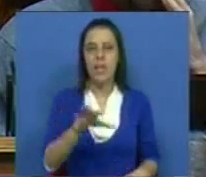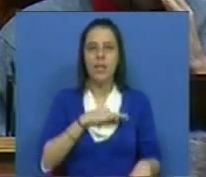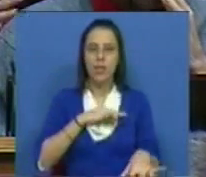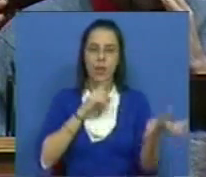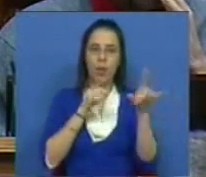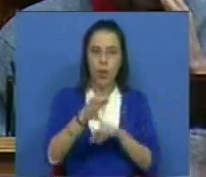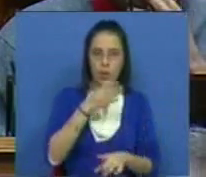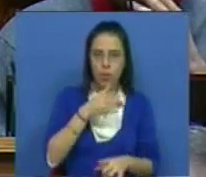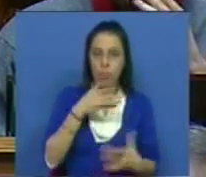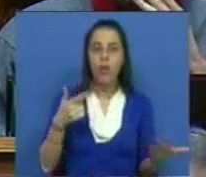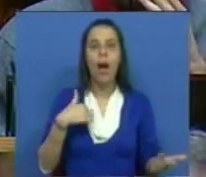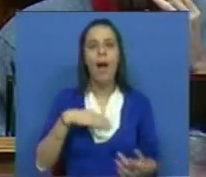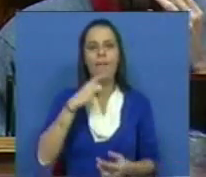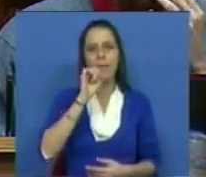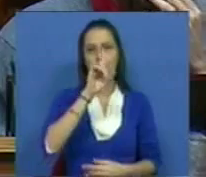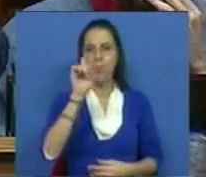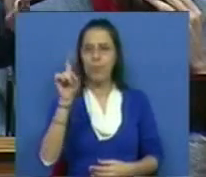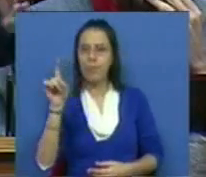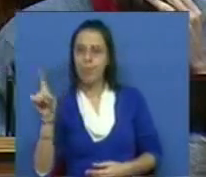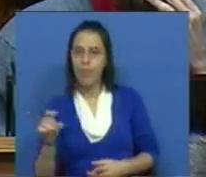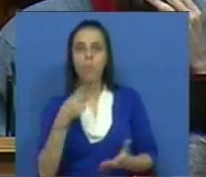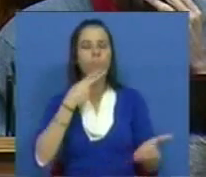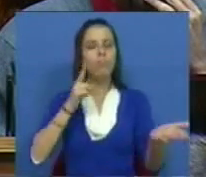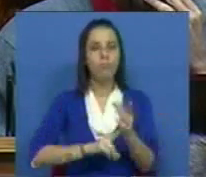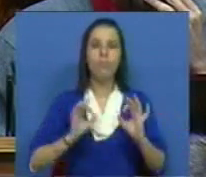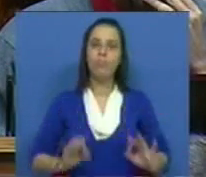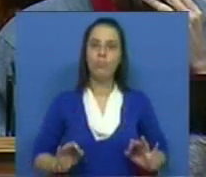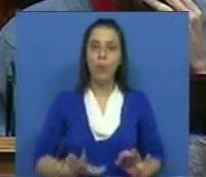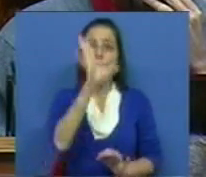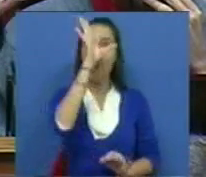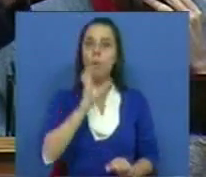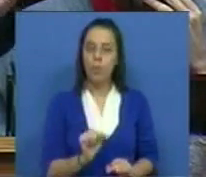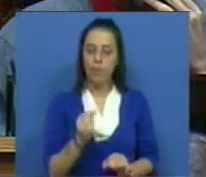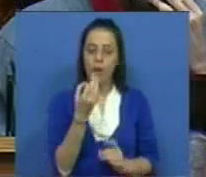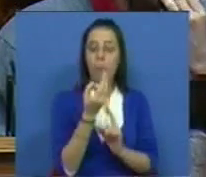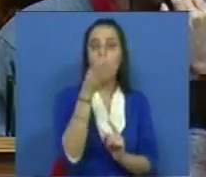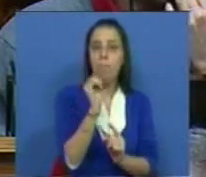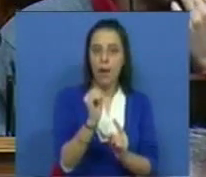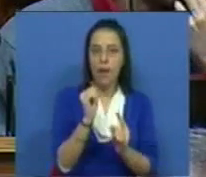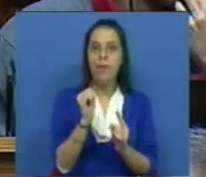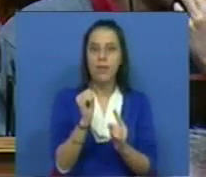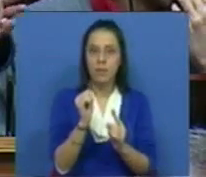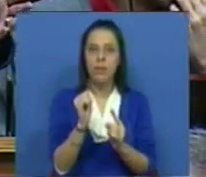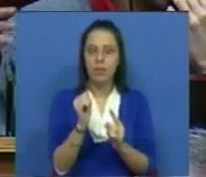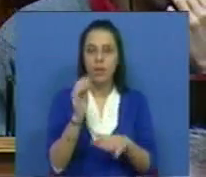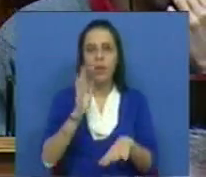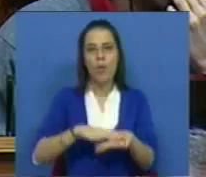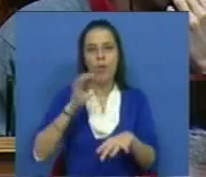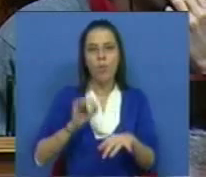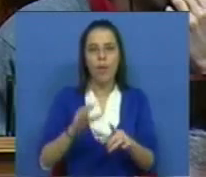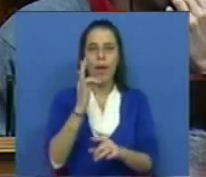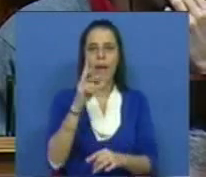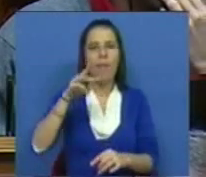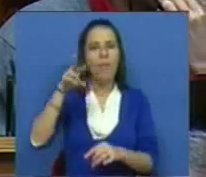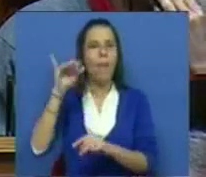Sr. Deputado, e colocar-lhe estas questões que é verdade, o Governo do Partido Socialista, a toque de caixa do